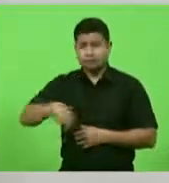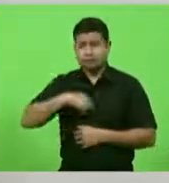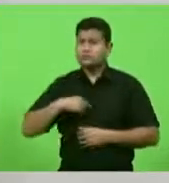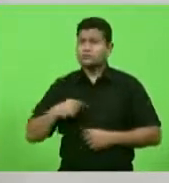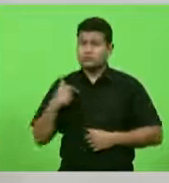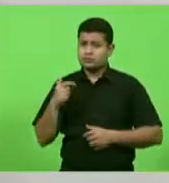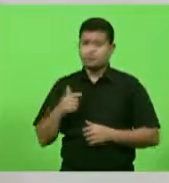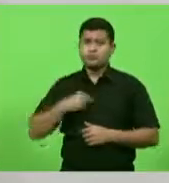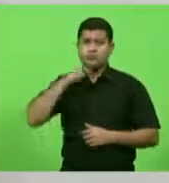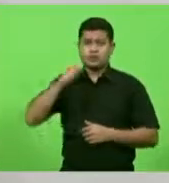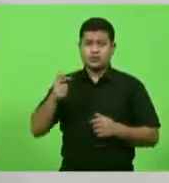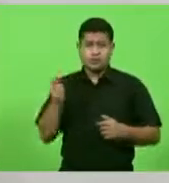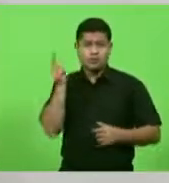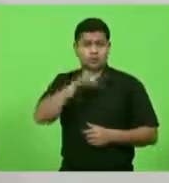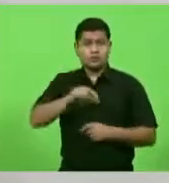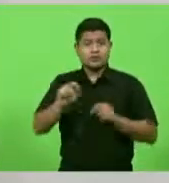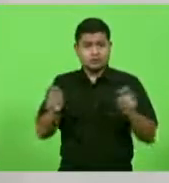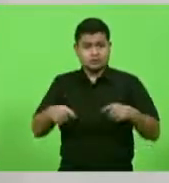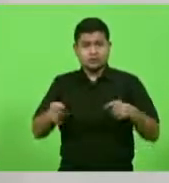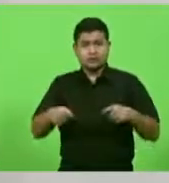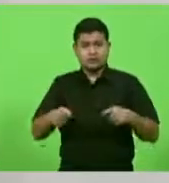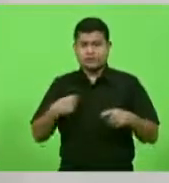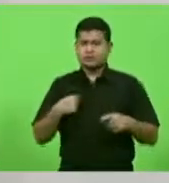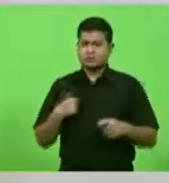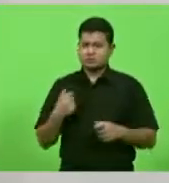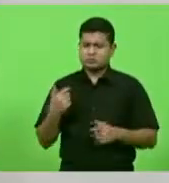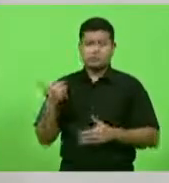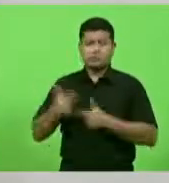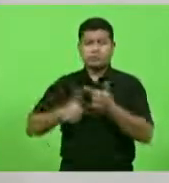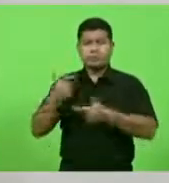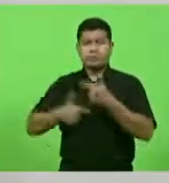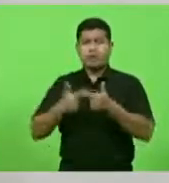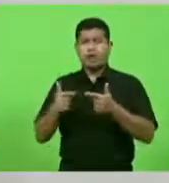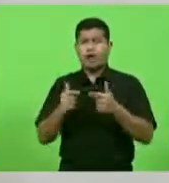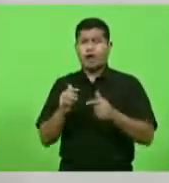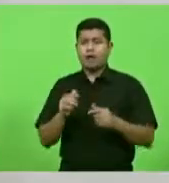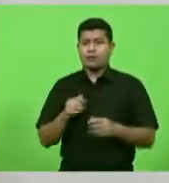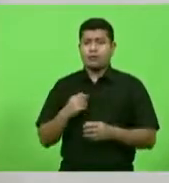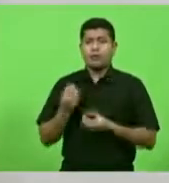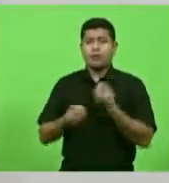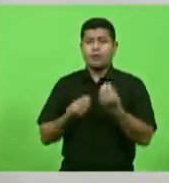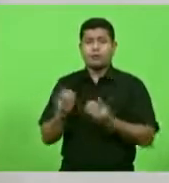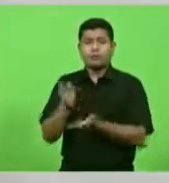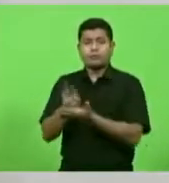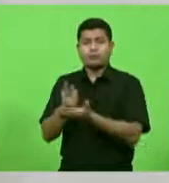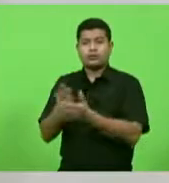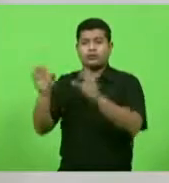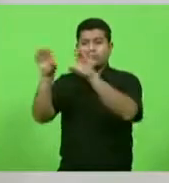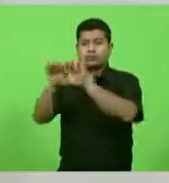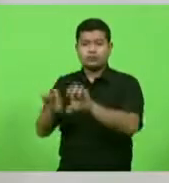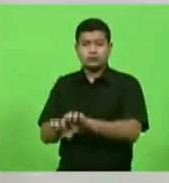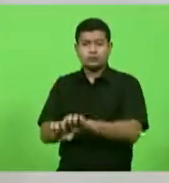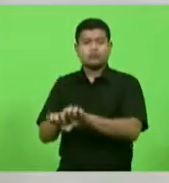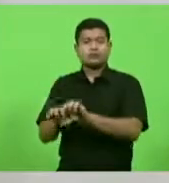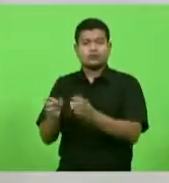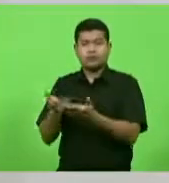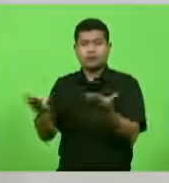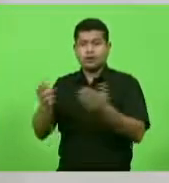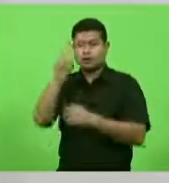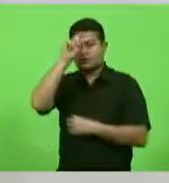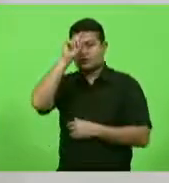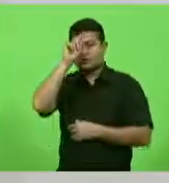conjunto desta obra mantendo uma estrutura hospitalar ao acesso